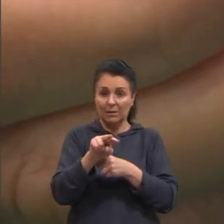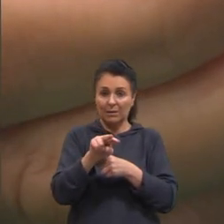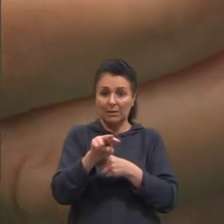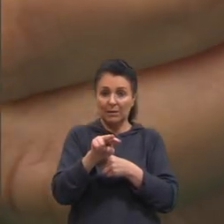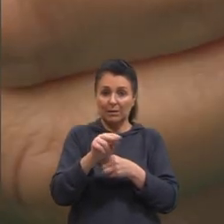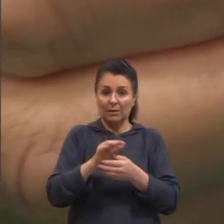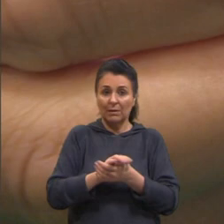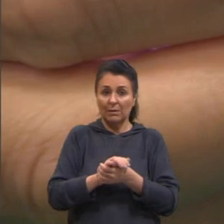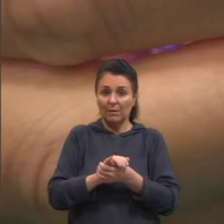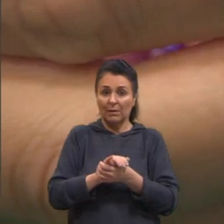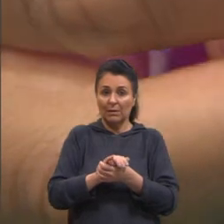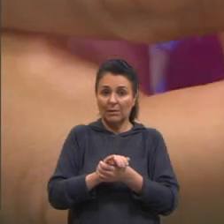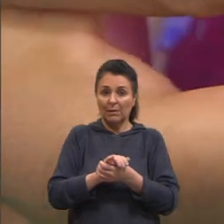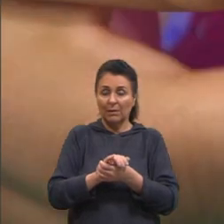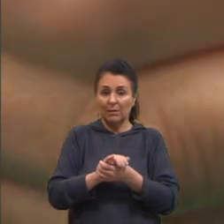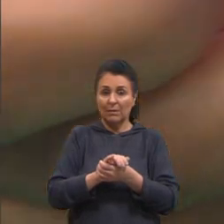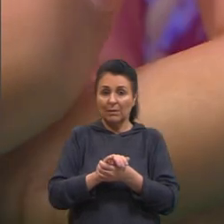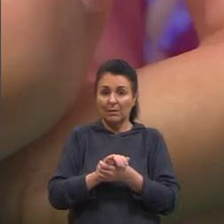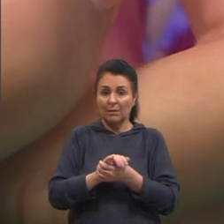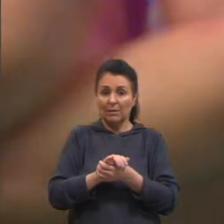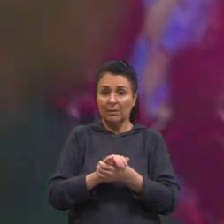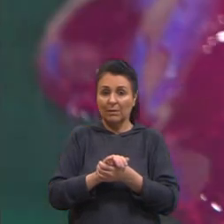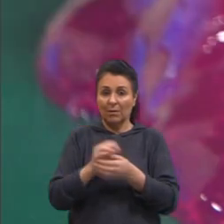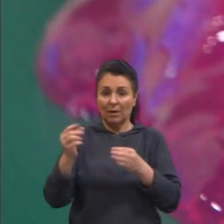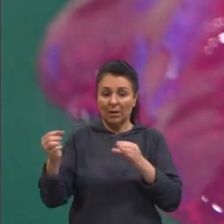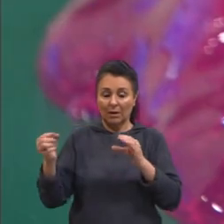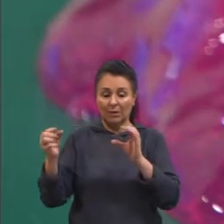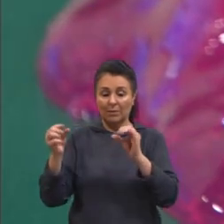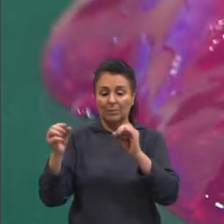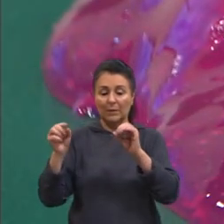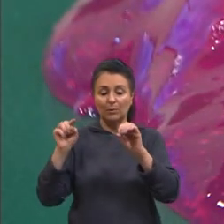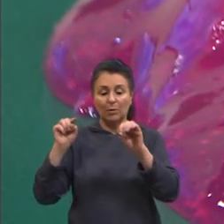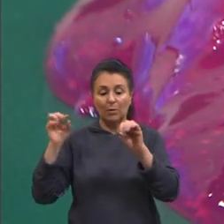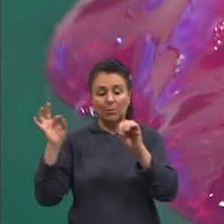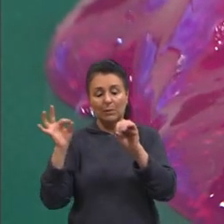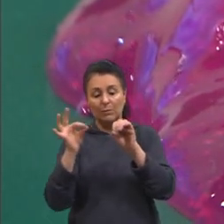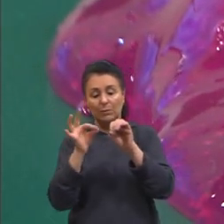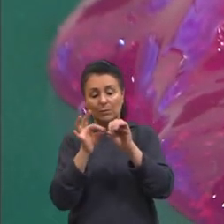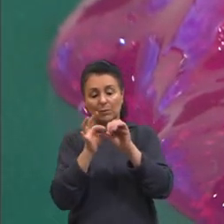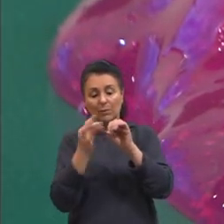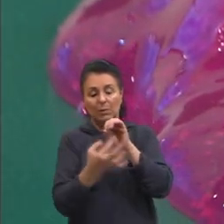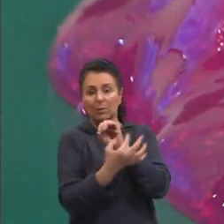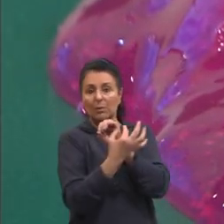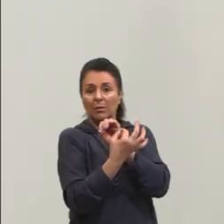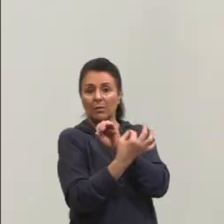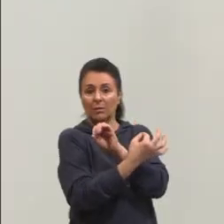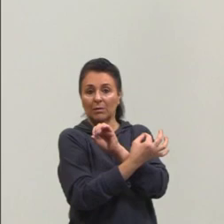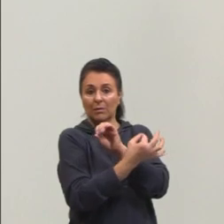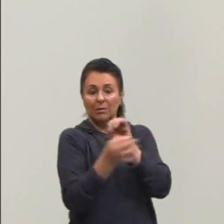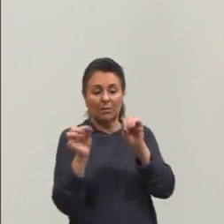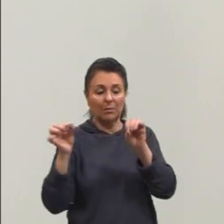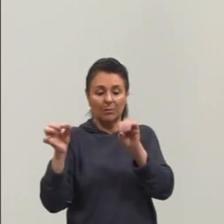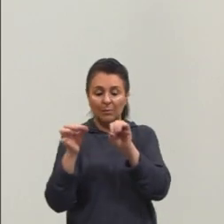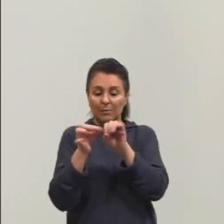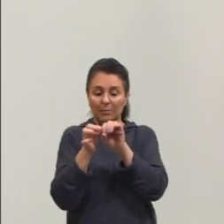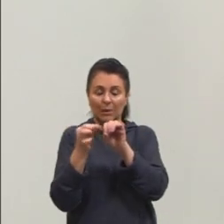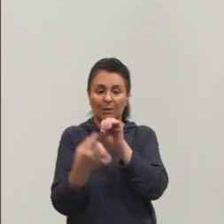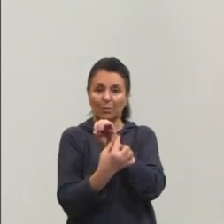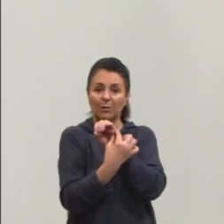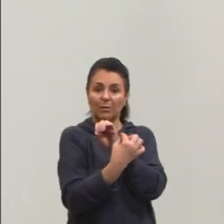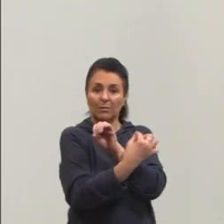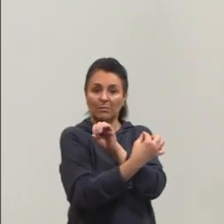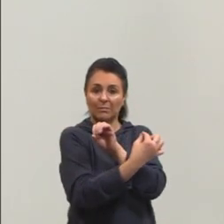vai passar através dela para o lado interno. então, eu coloco aqui, pode levantar um pouquinho mais, aí,